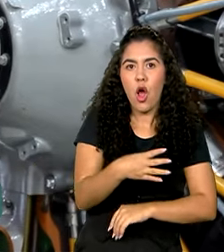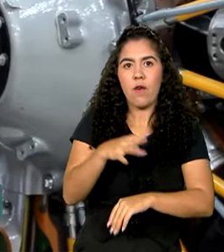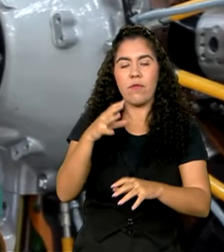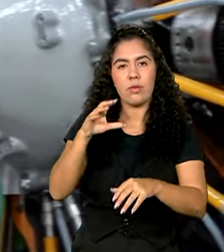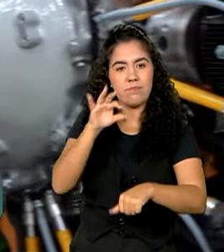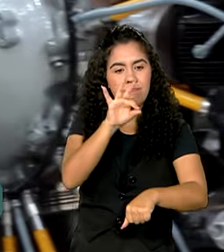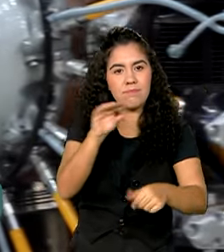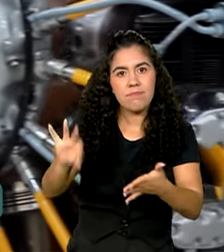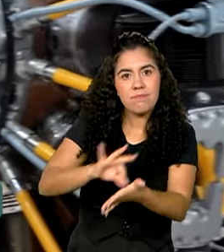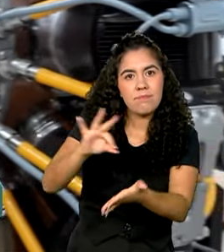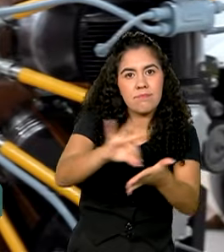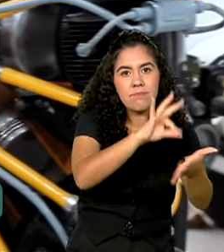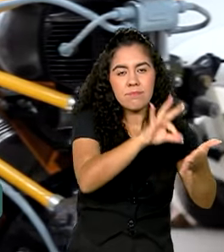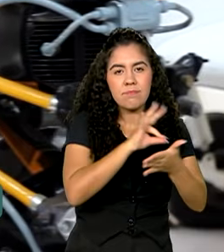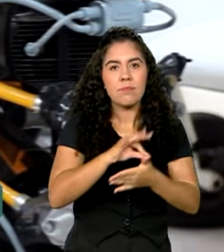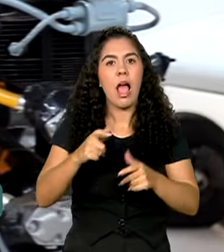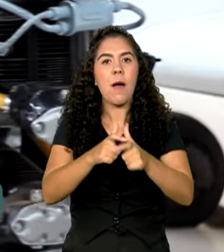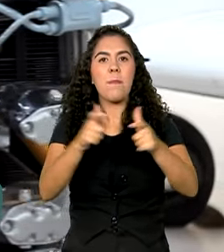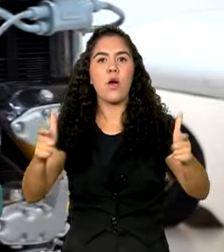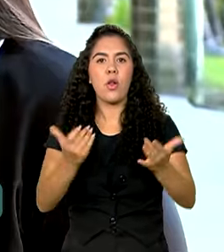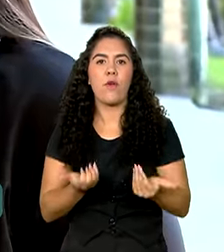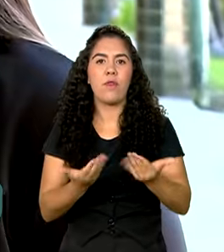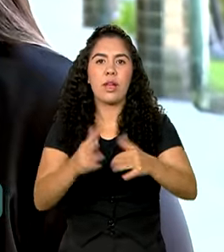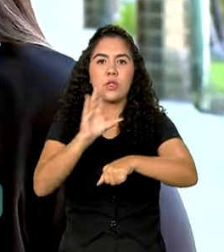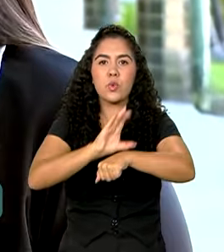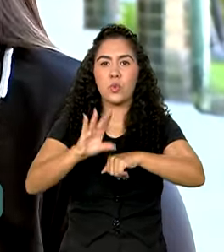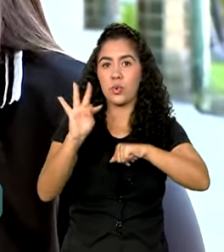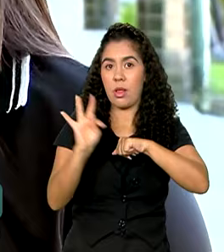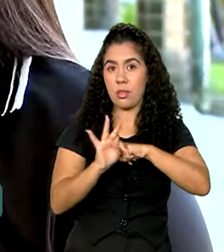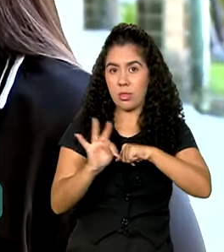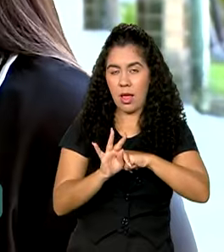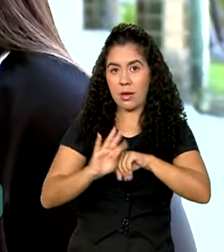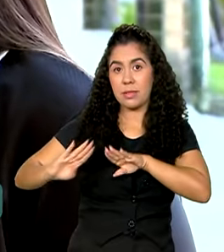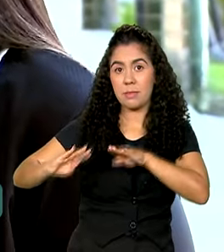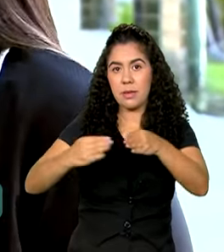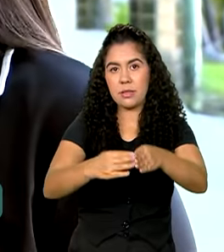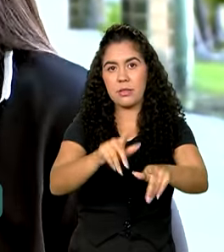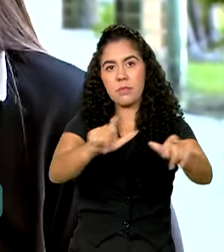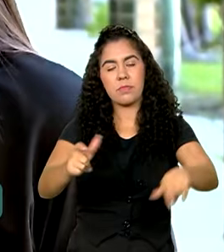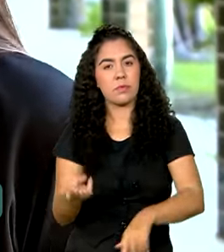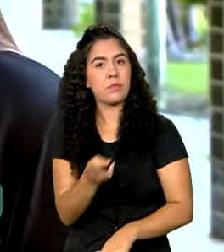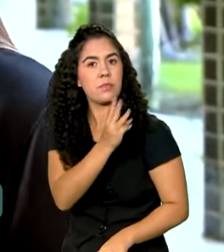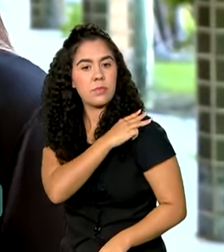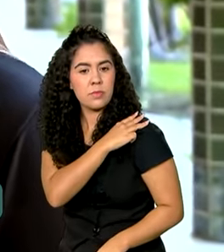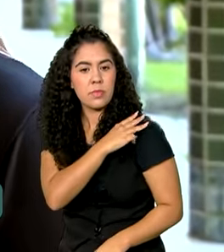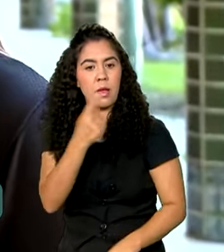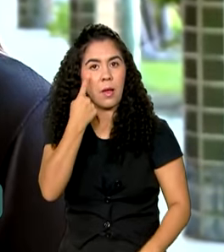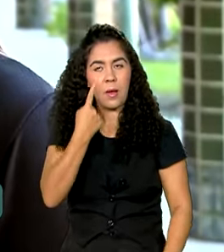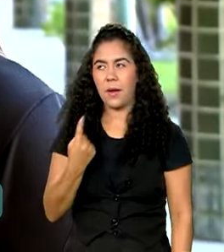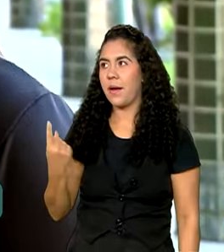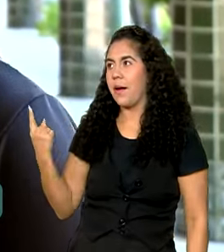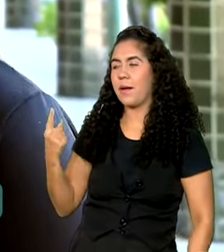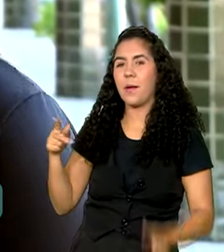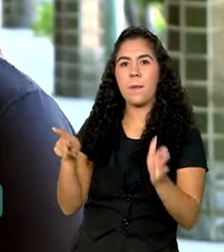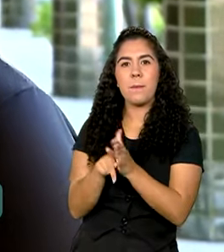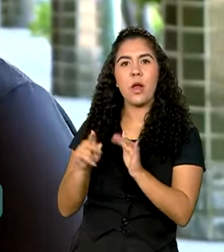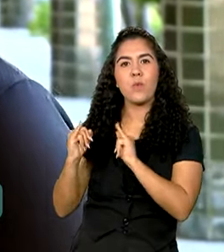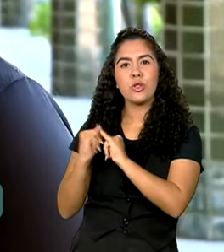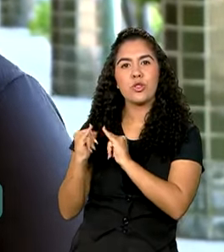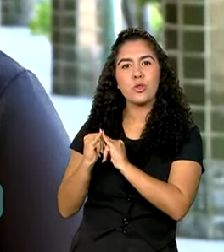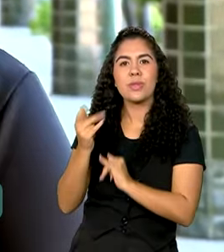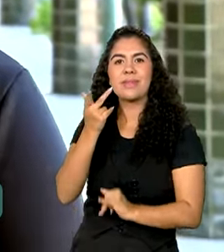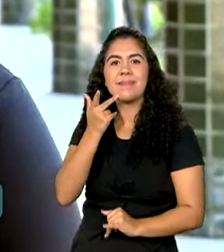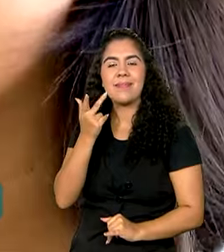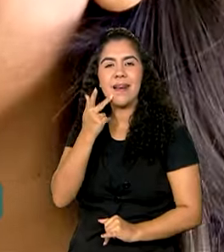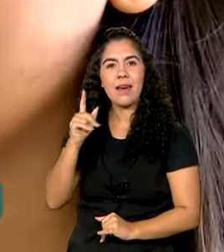cursos técnicos integrados ao ensino médio. A aluna e atleta do Instituto Federal do Ceará, a Aline estuda sobre a